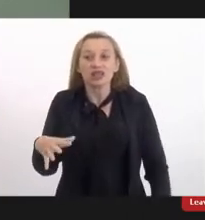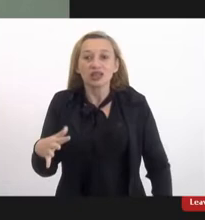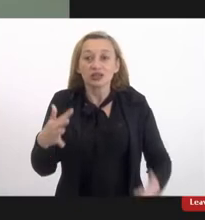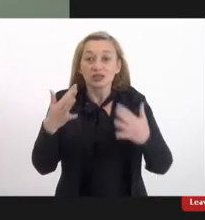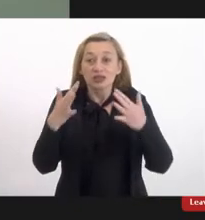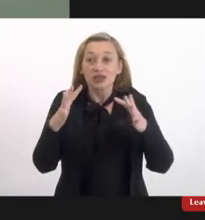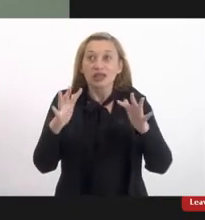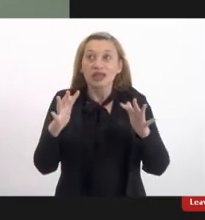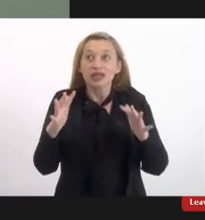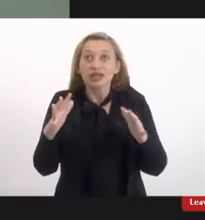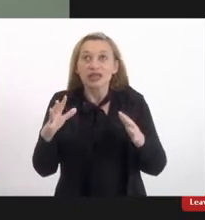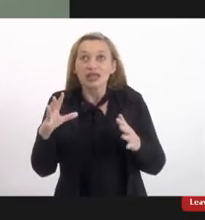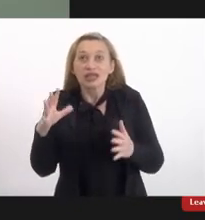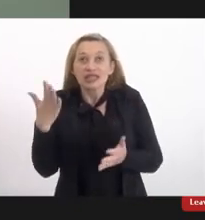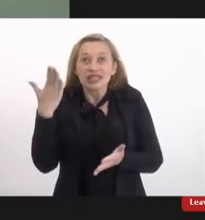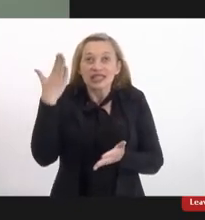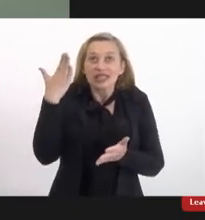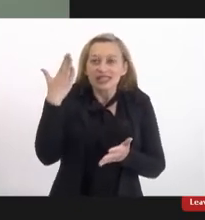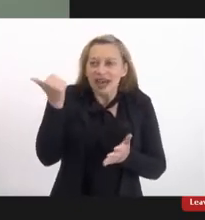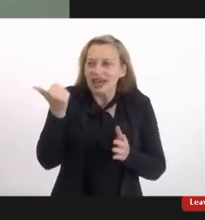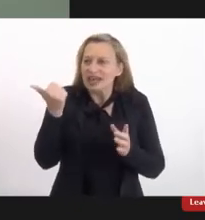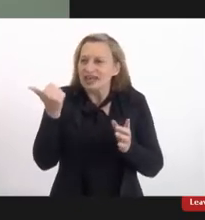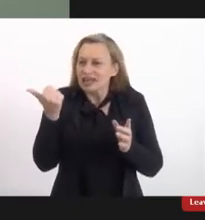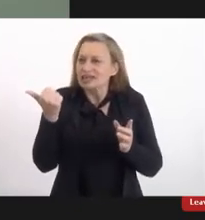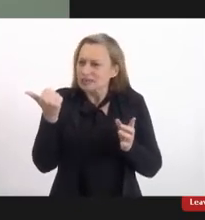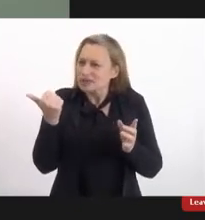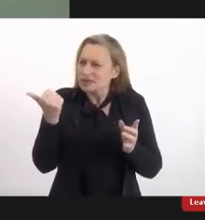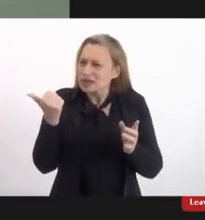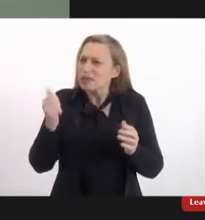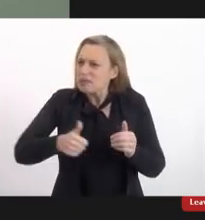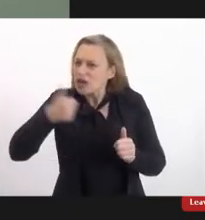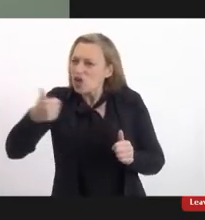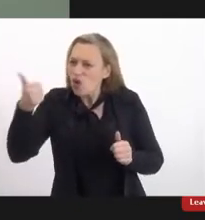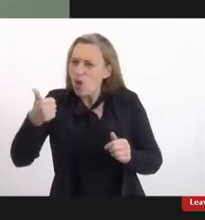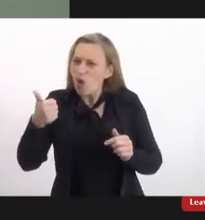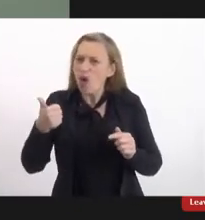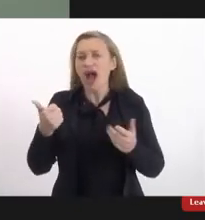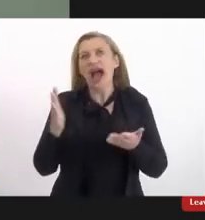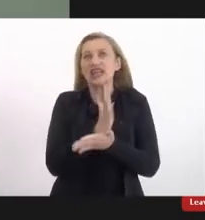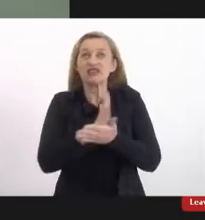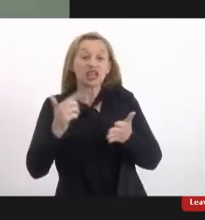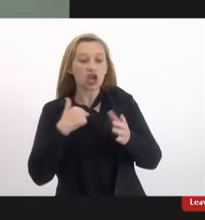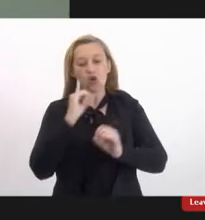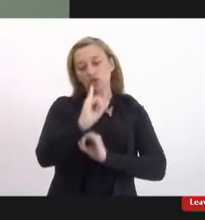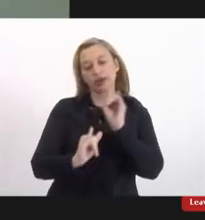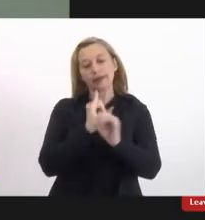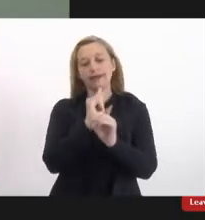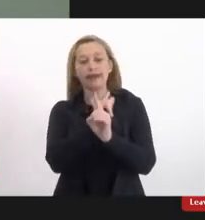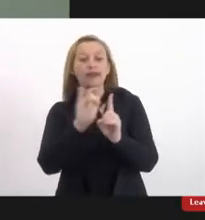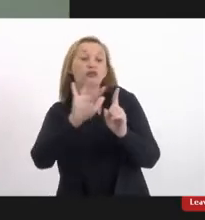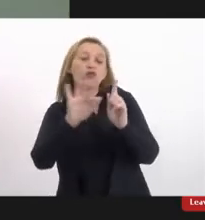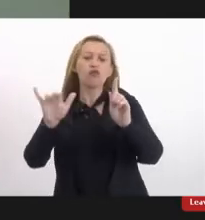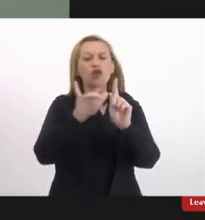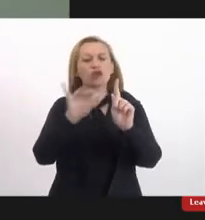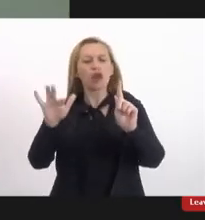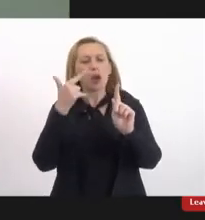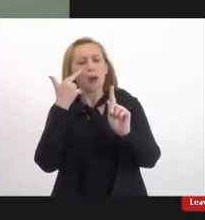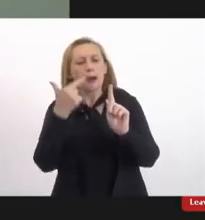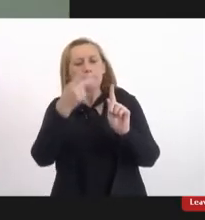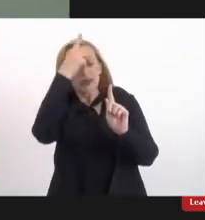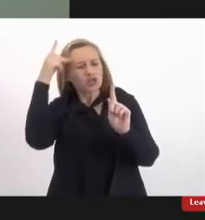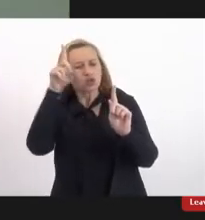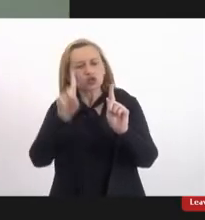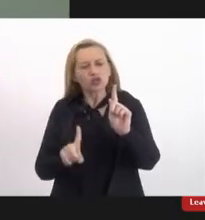preciso que saia do Google. Eu, muitas vezes, eu vou, eu abro a internet e vou ler um artigo sobre pessoas com